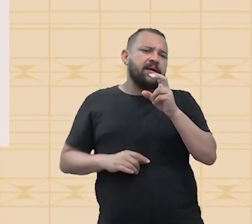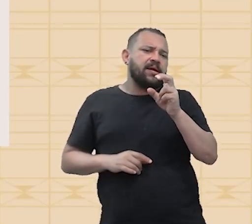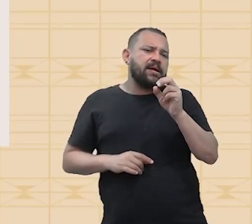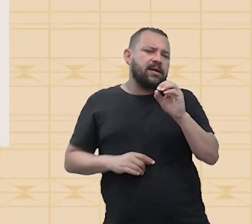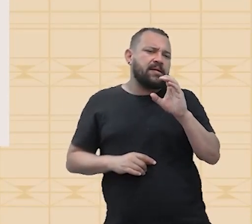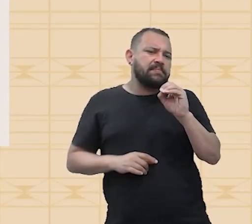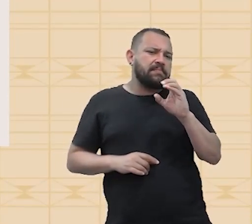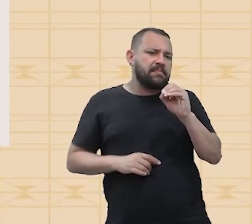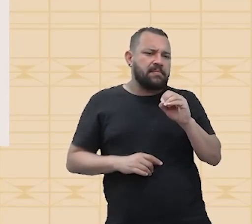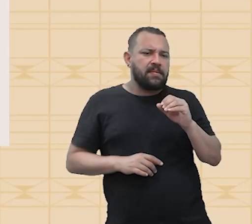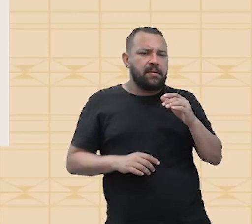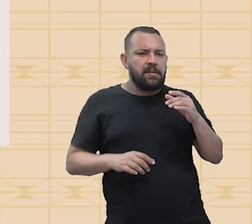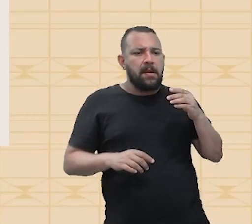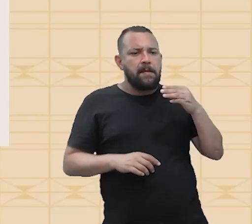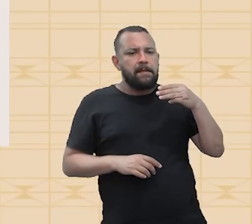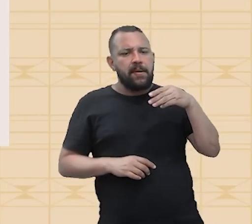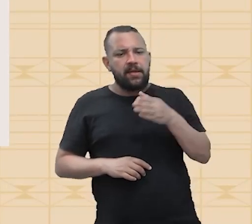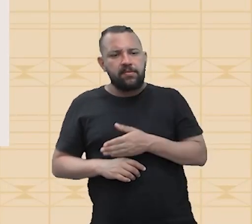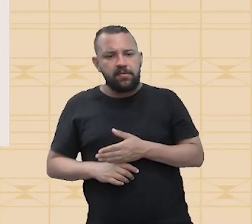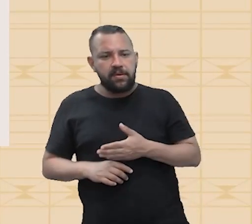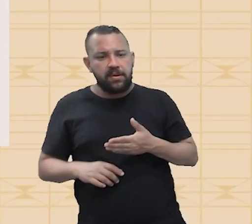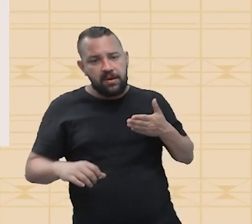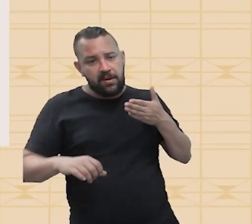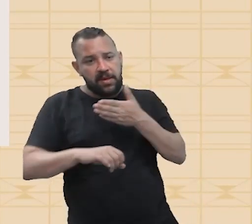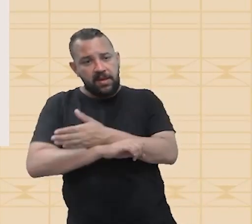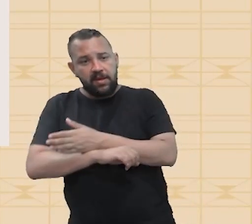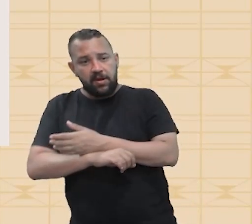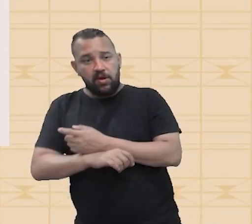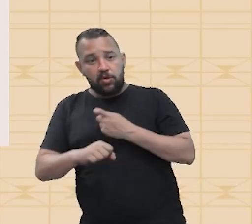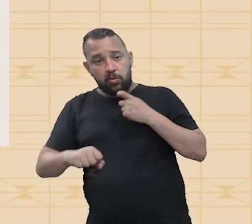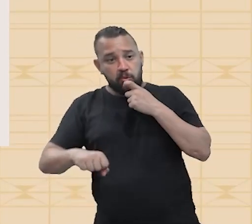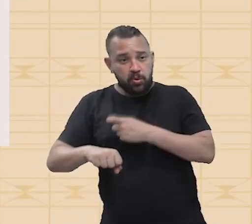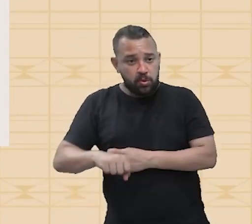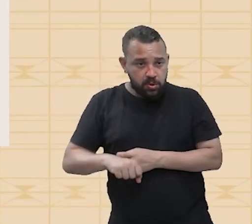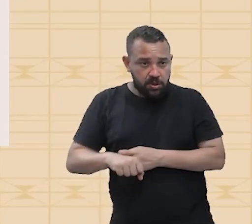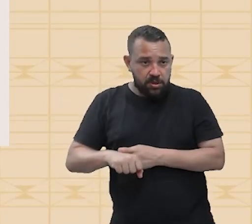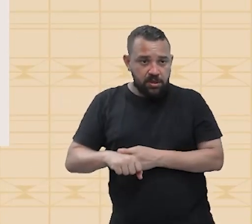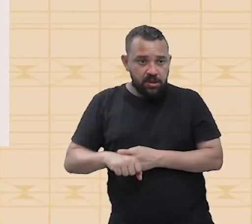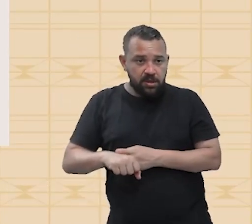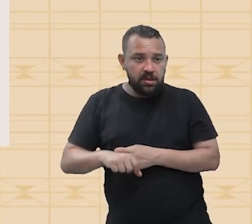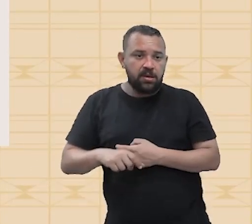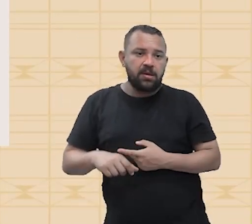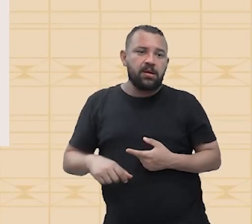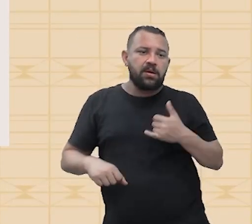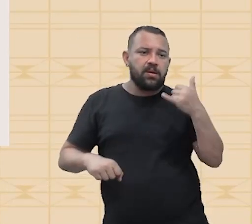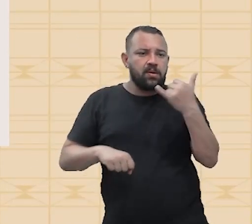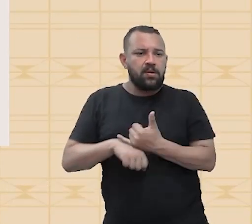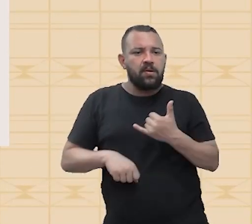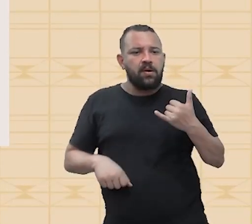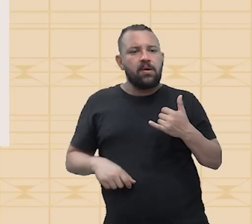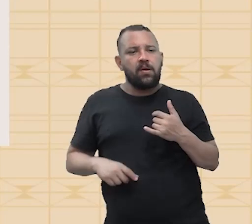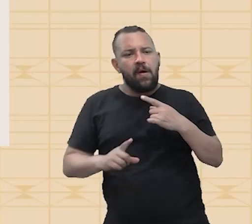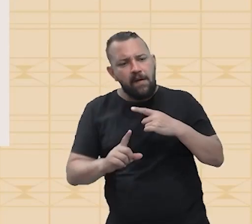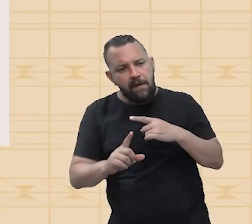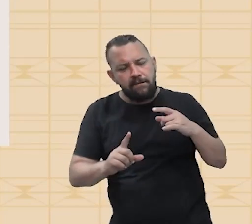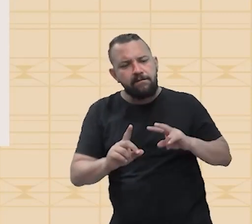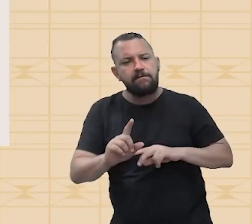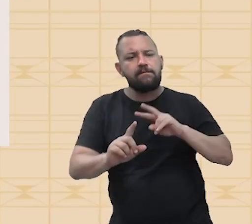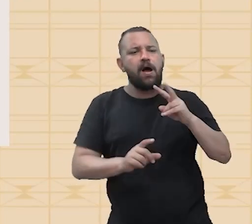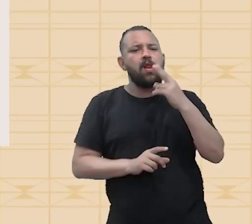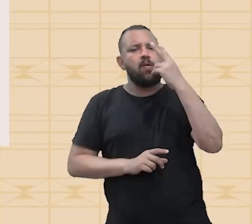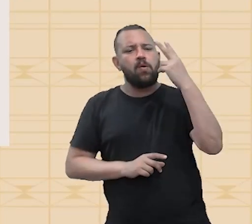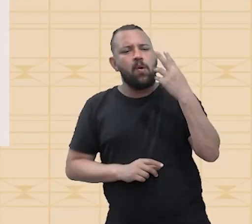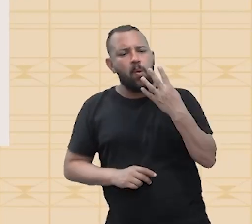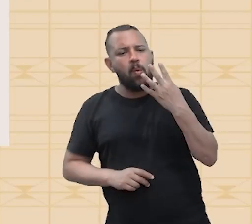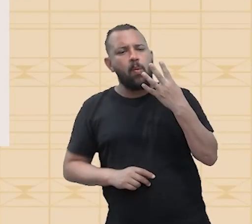.500 metros por segundo. E quando a gente entra no estado sólido, principalmente os metais, podemos ter valores superiores a 4